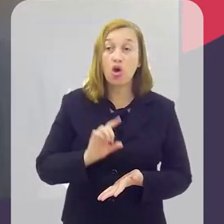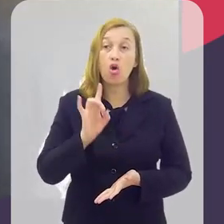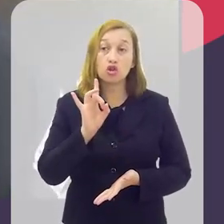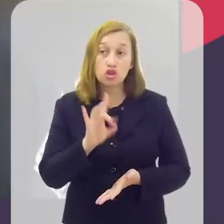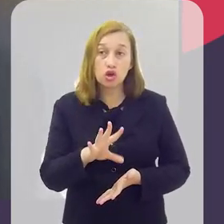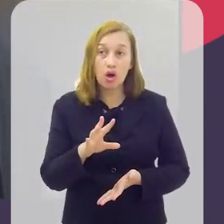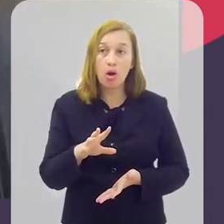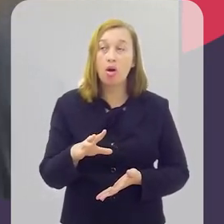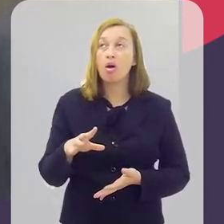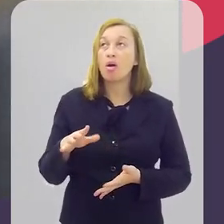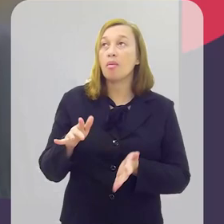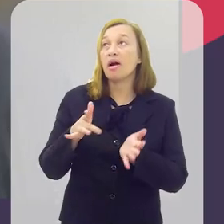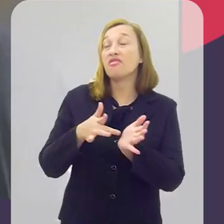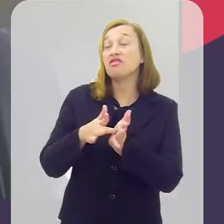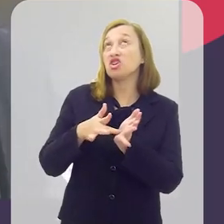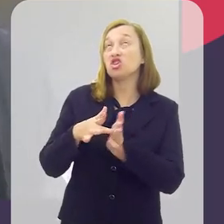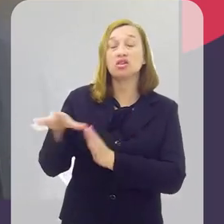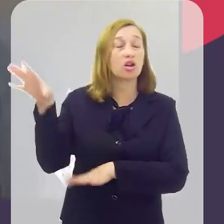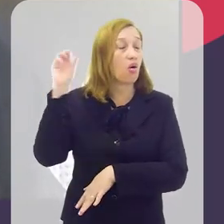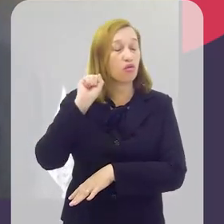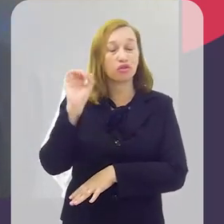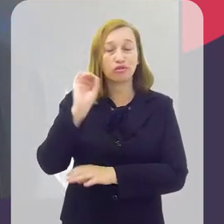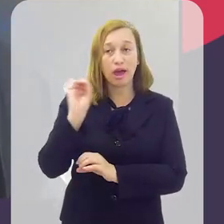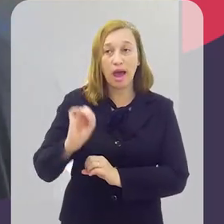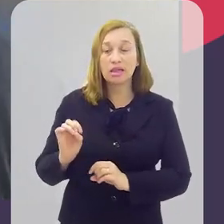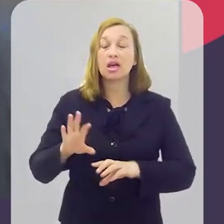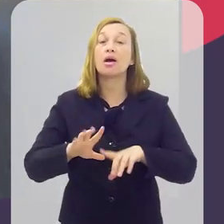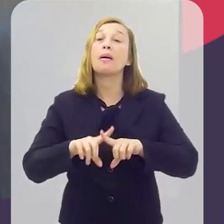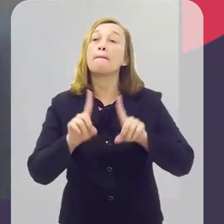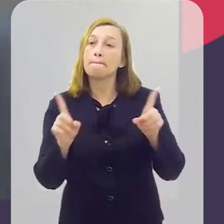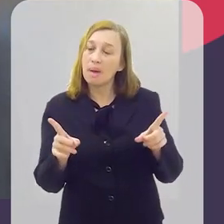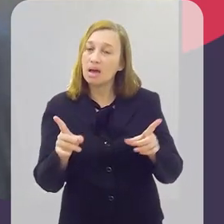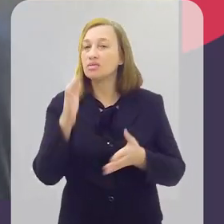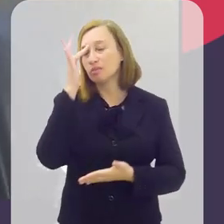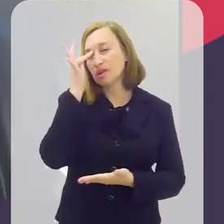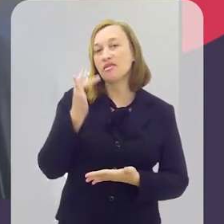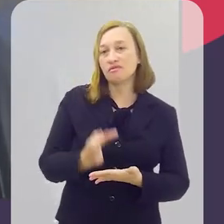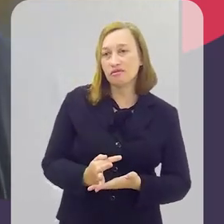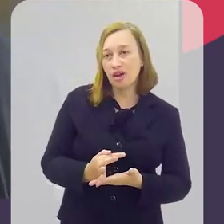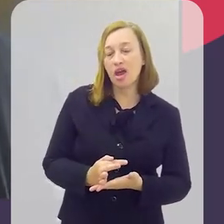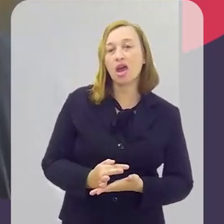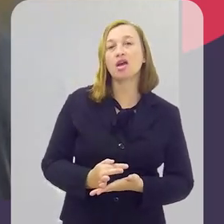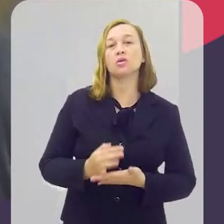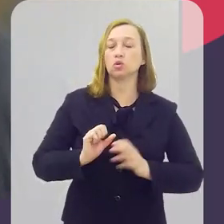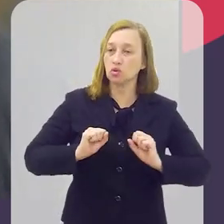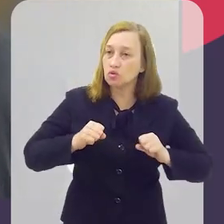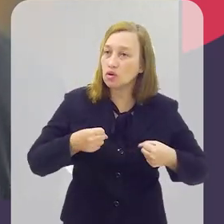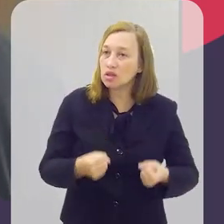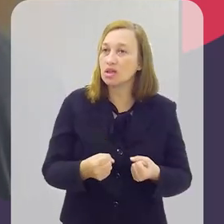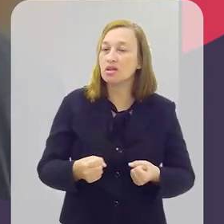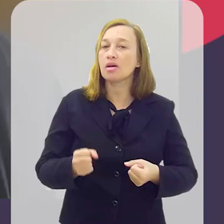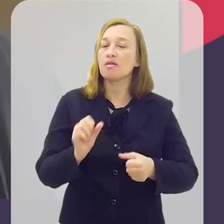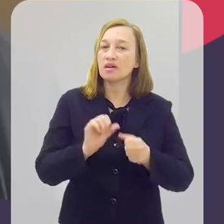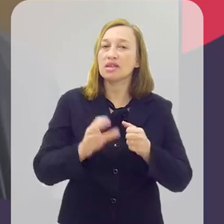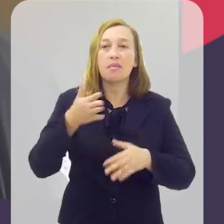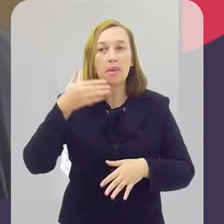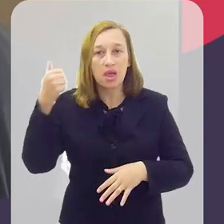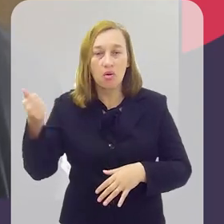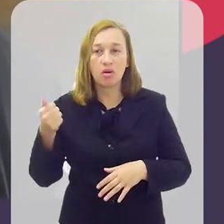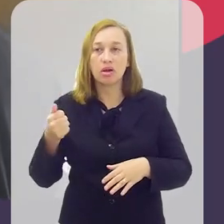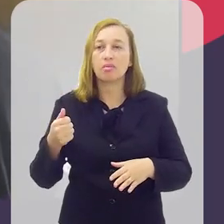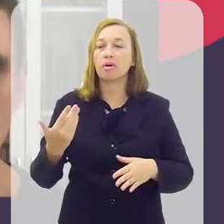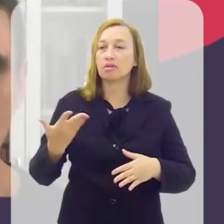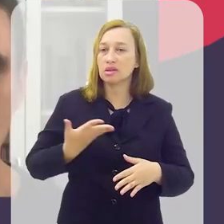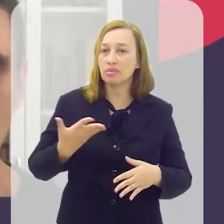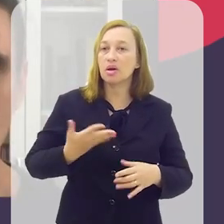lá só para ser ouvido, para dizer que não foi ouvido. Mas vamos, na fé, tentando, de alguma forma, buscar alguma melhora para a